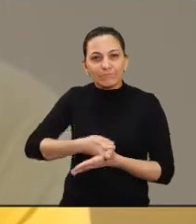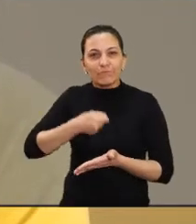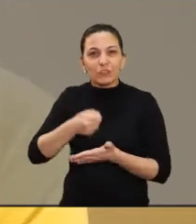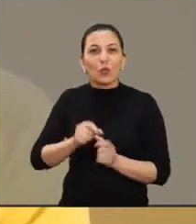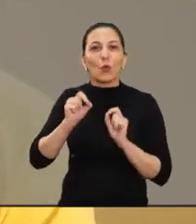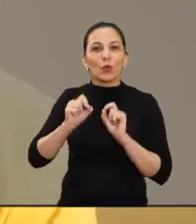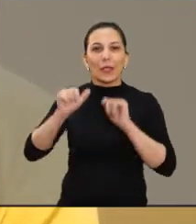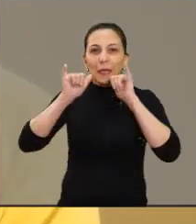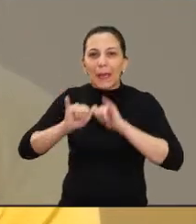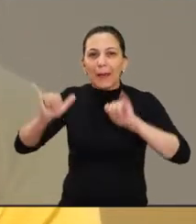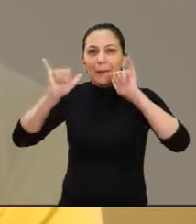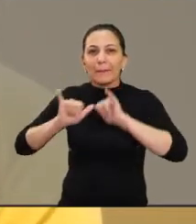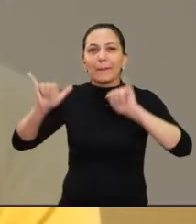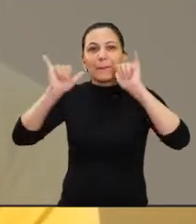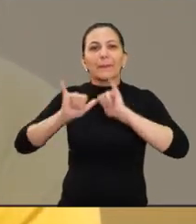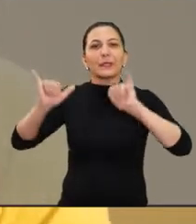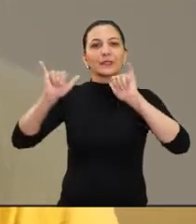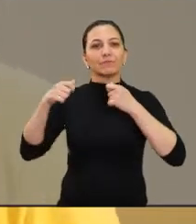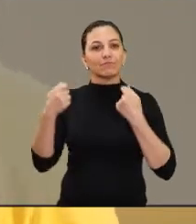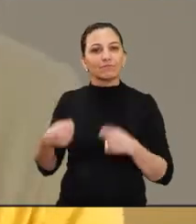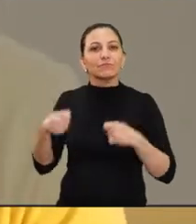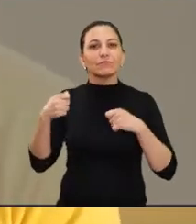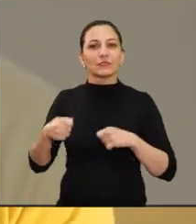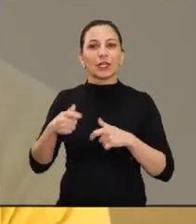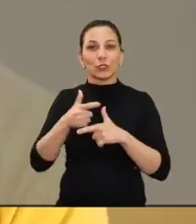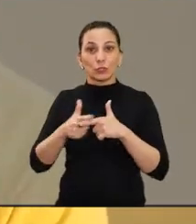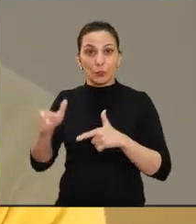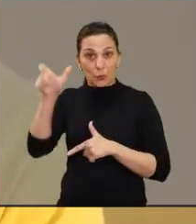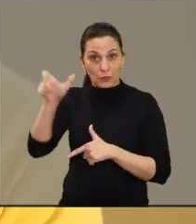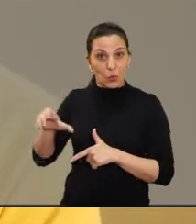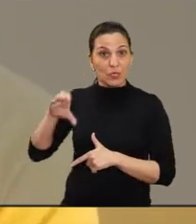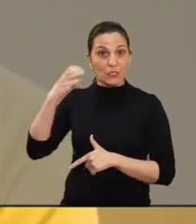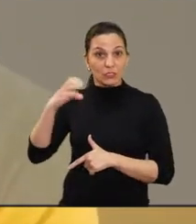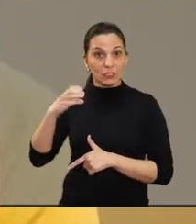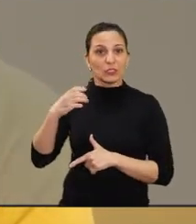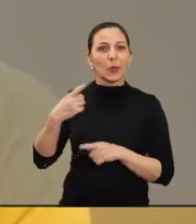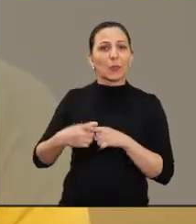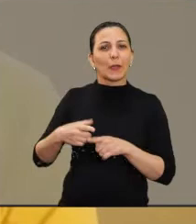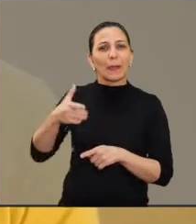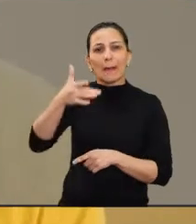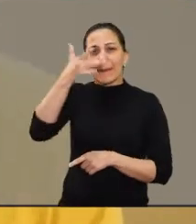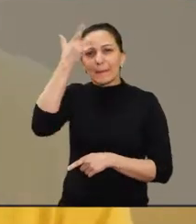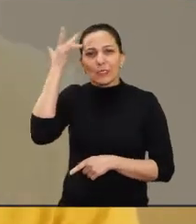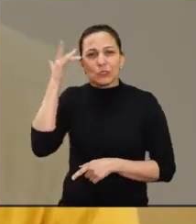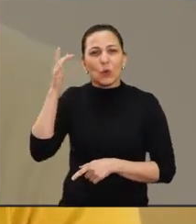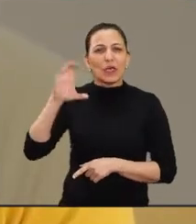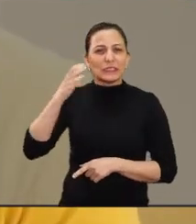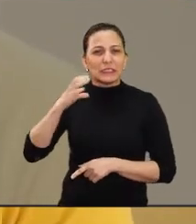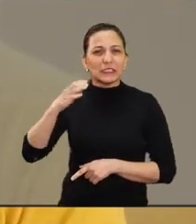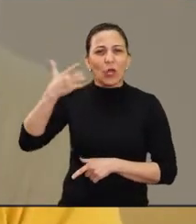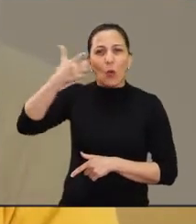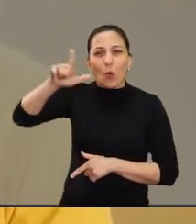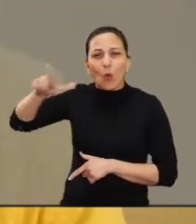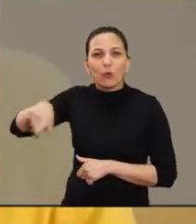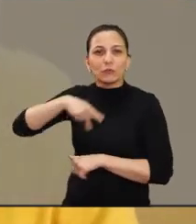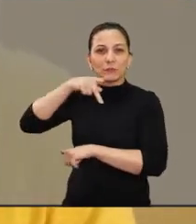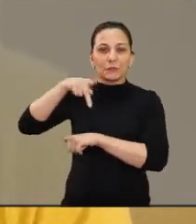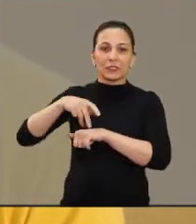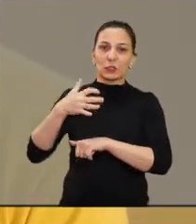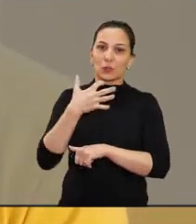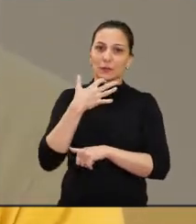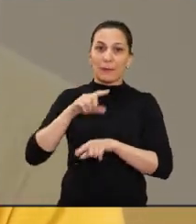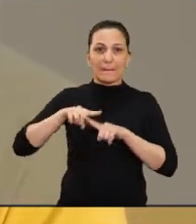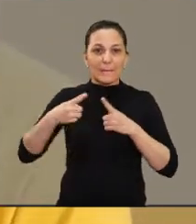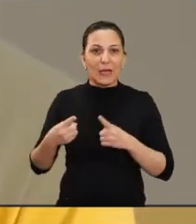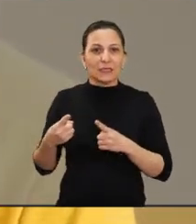cobrar da imprensa a divulgação sobre esse cientista. Porque fala-se muito sobre os cientistas